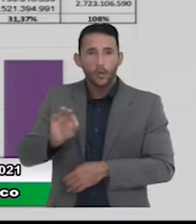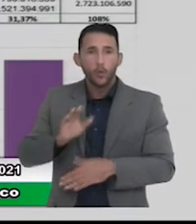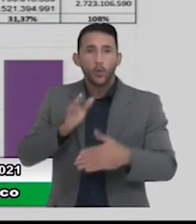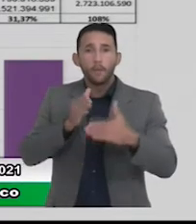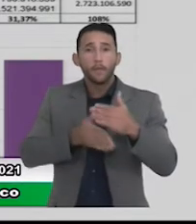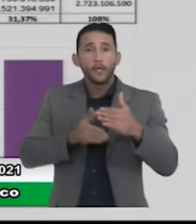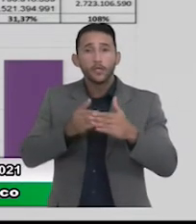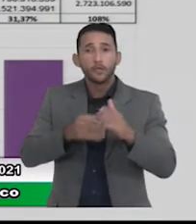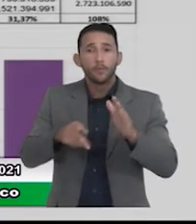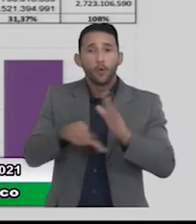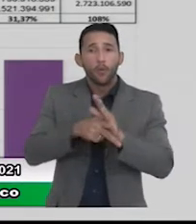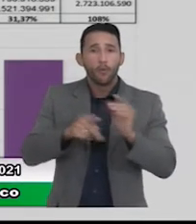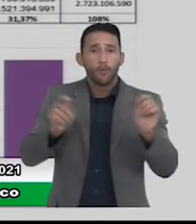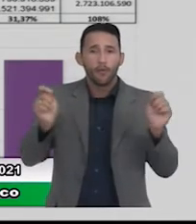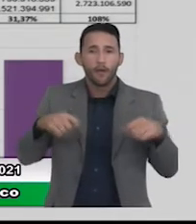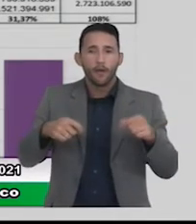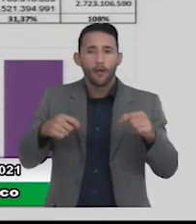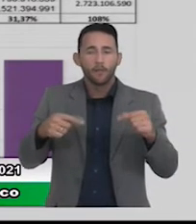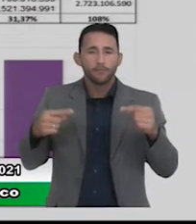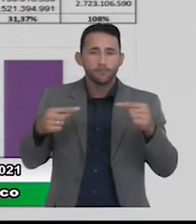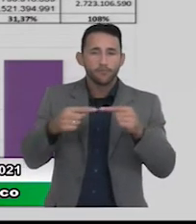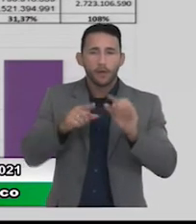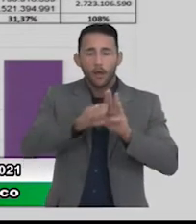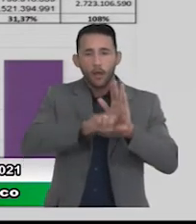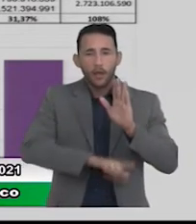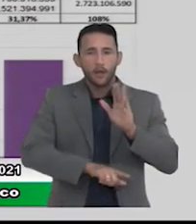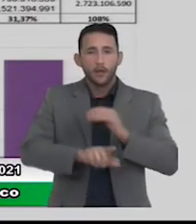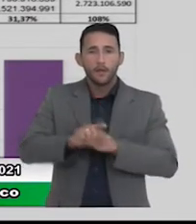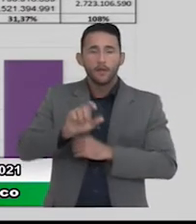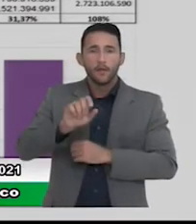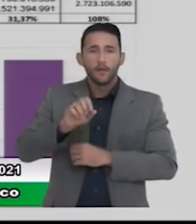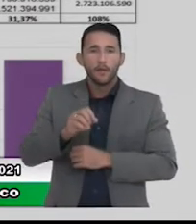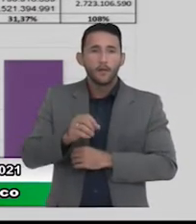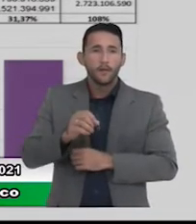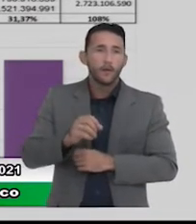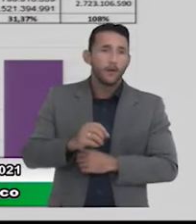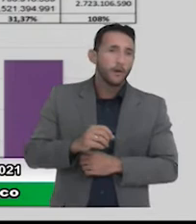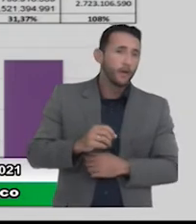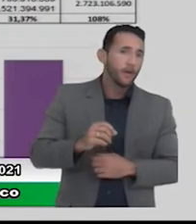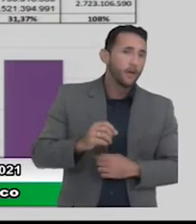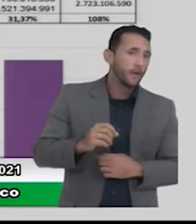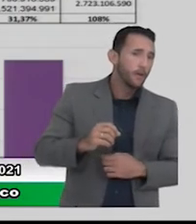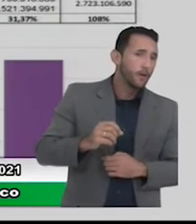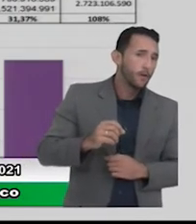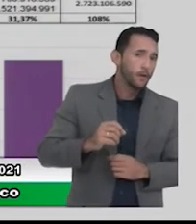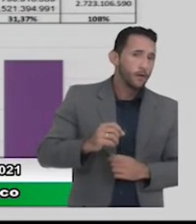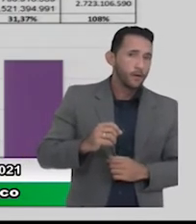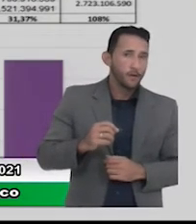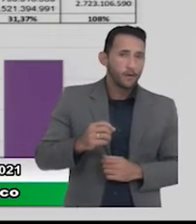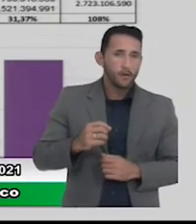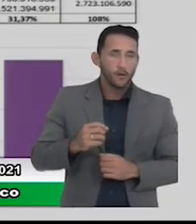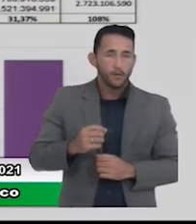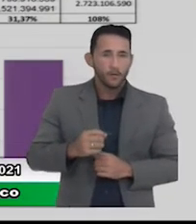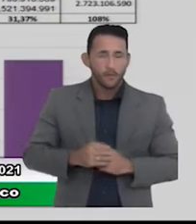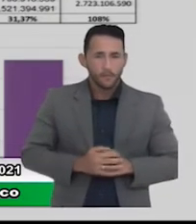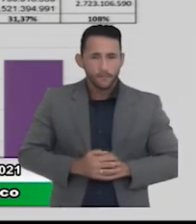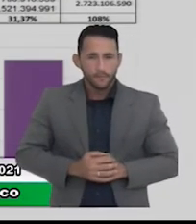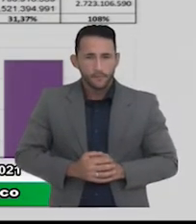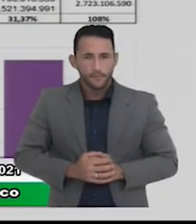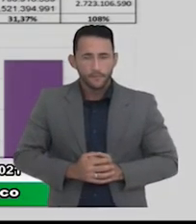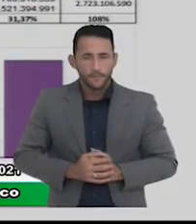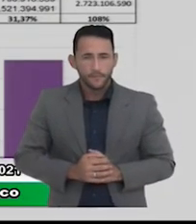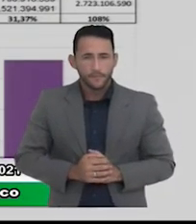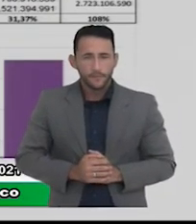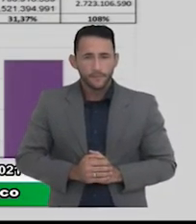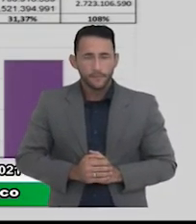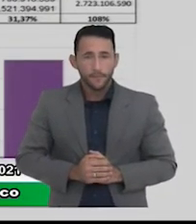lei o limite de alerta é 108% hoje a gente o município poderia dever 2.723.000 a está muito abaixo